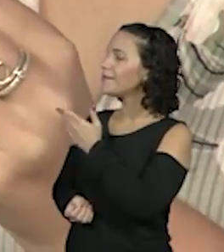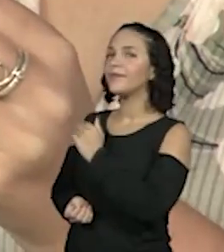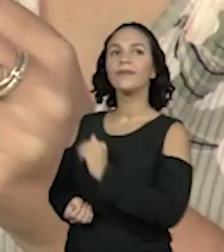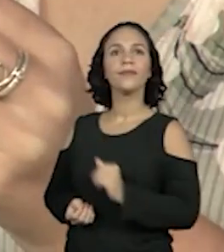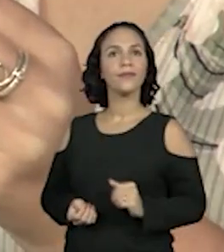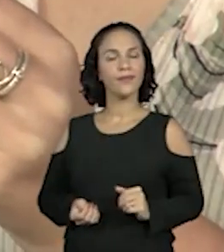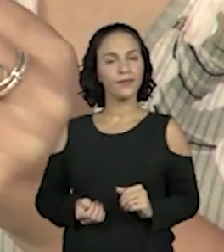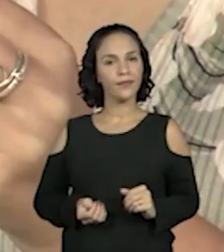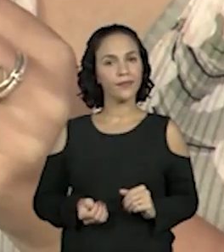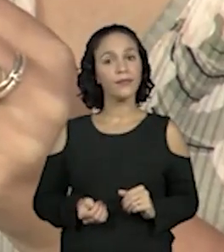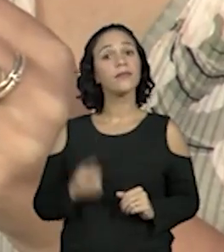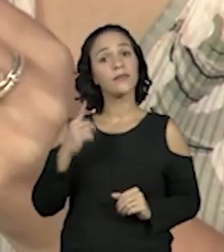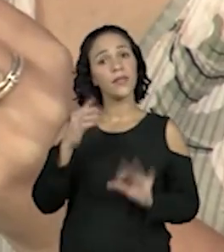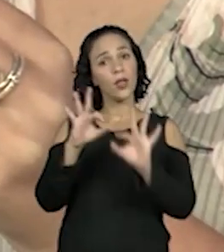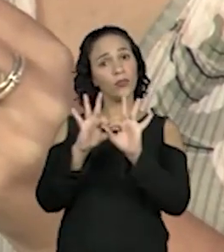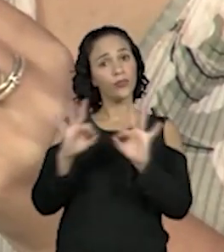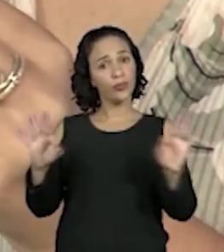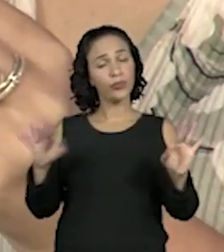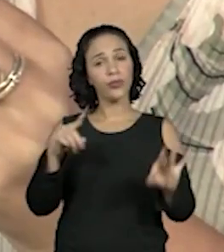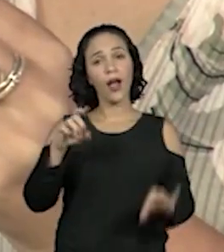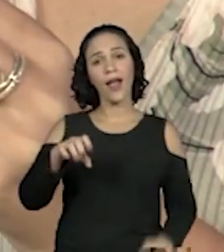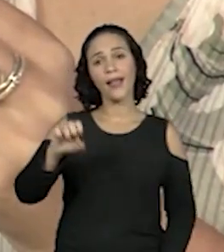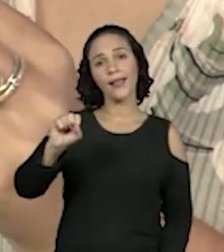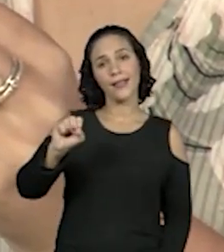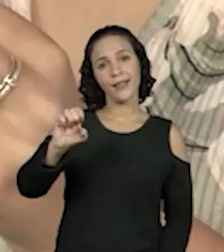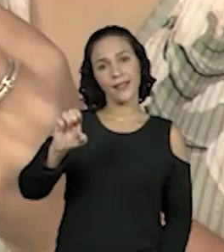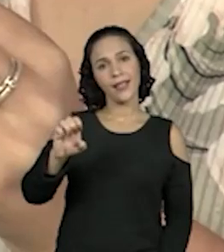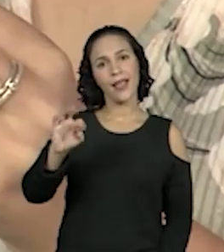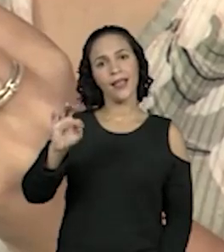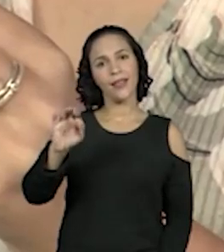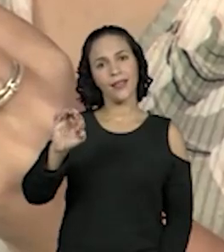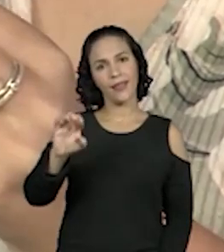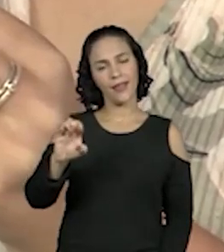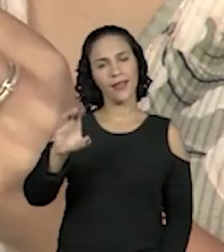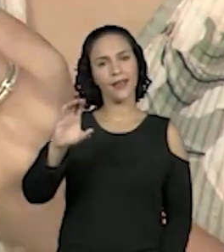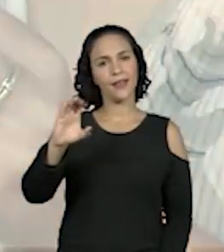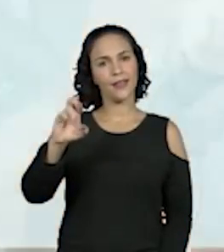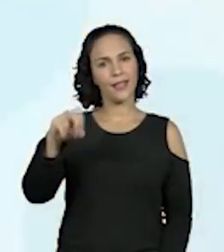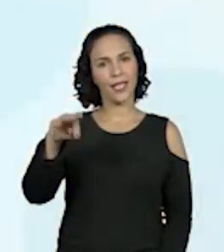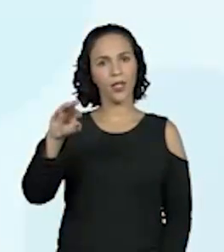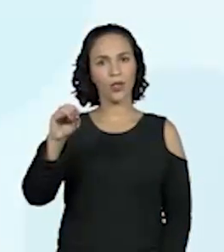700 e 70 e 7. Fica igual ao quê?